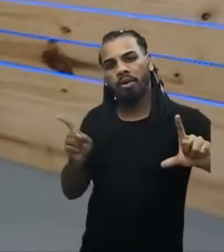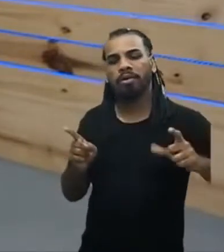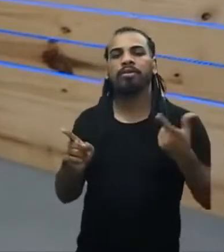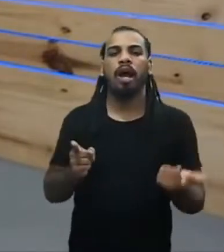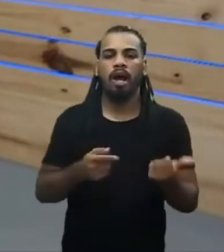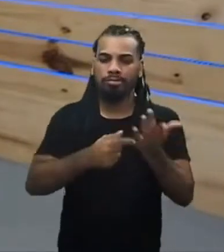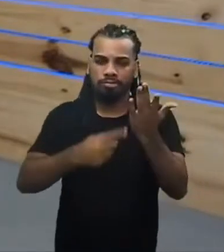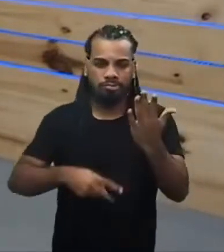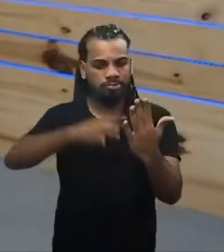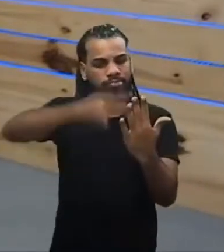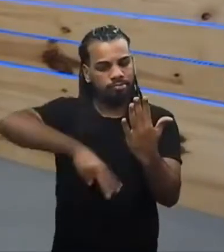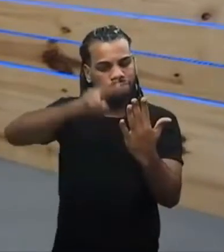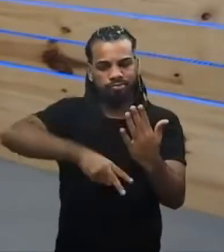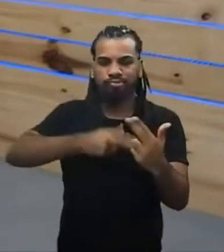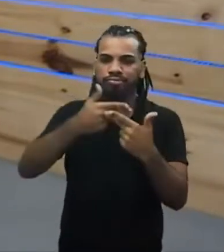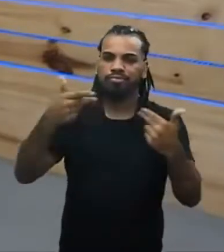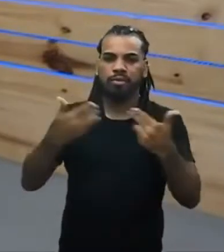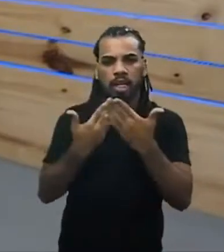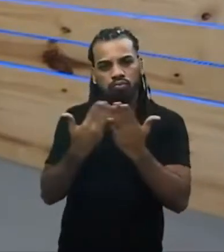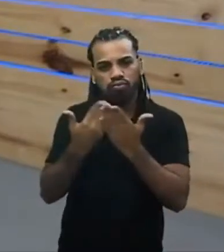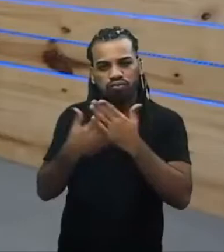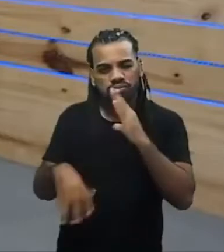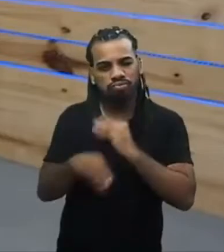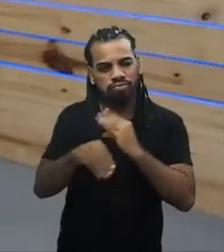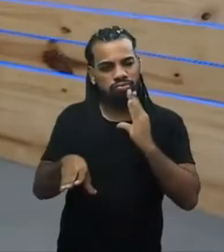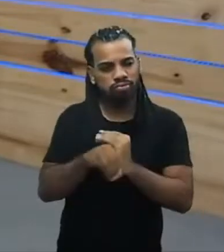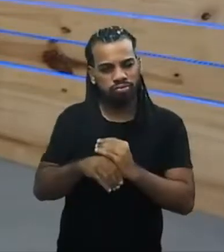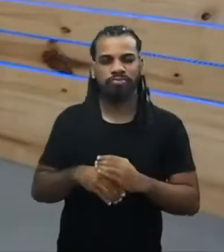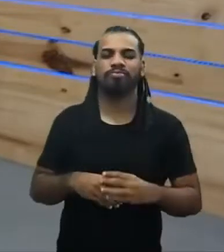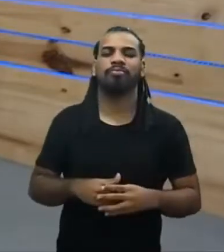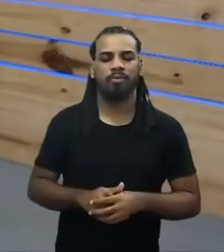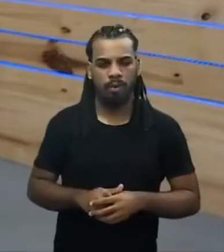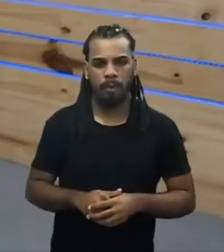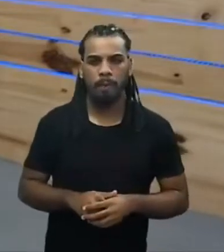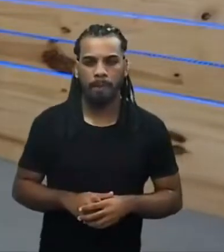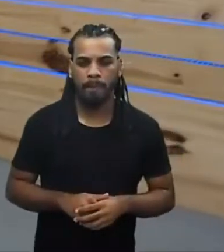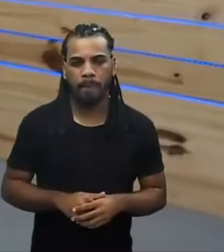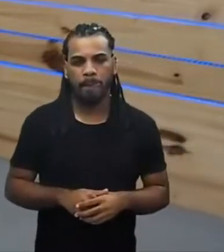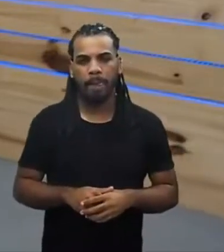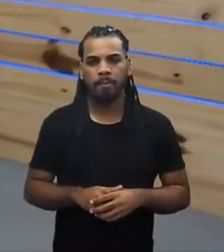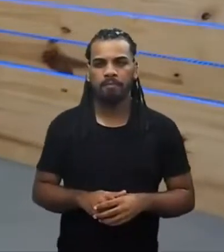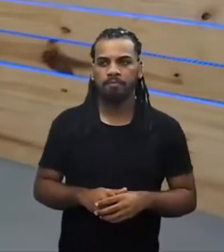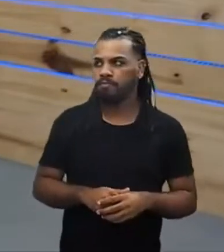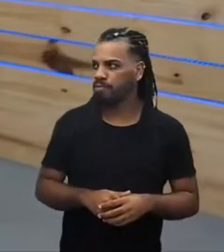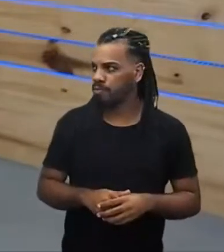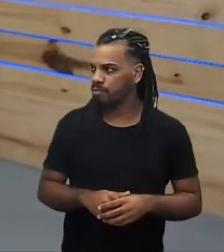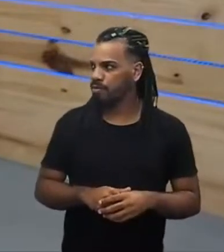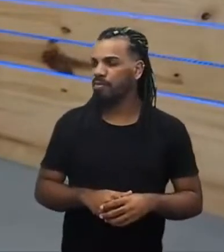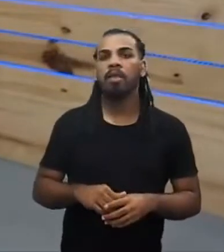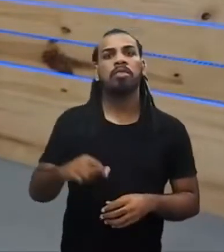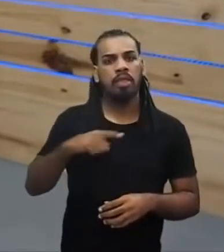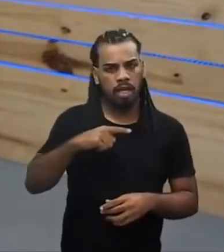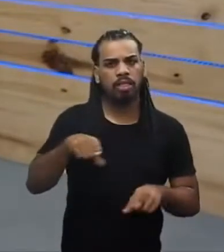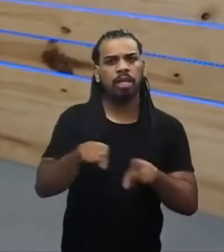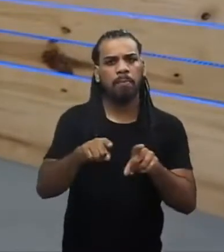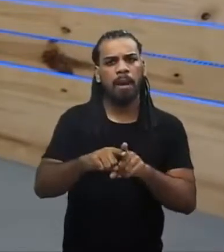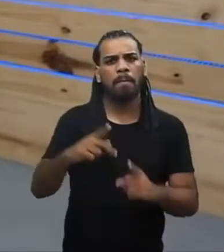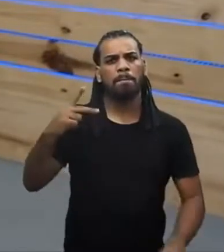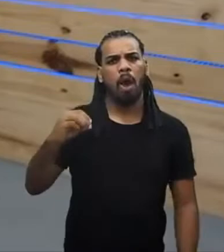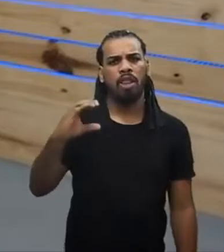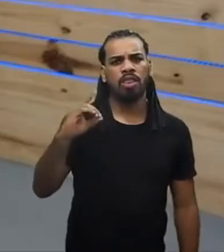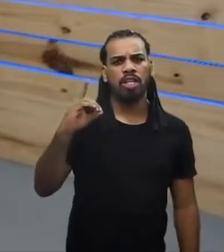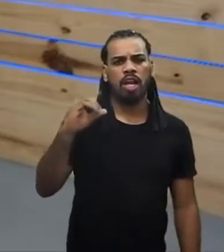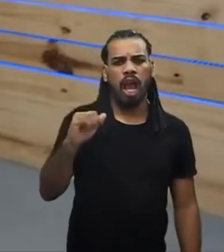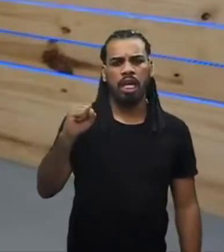rapidamente, você terá acesso ao fascículo. Tem podcast de hoje também? Tem os dois? Olha aí,